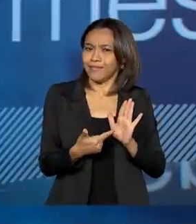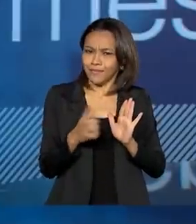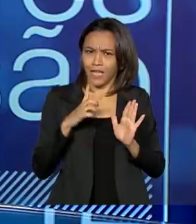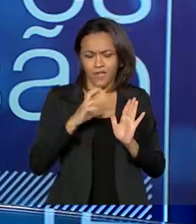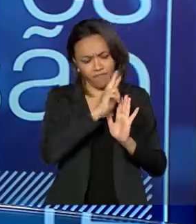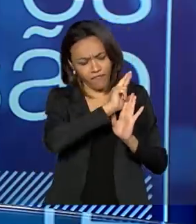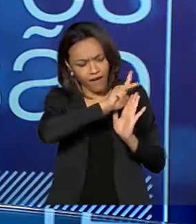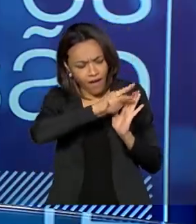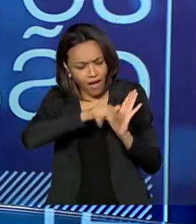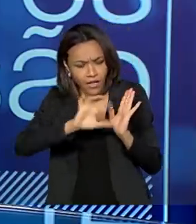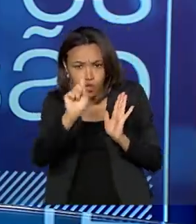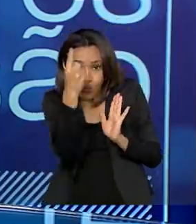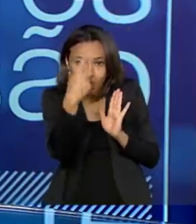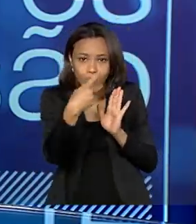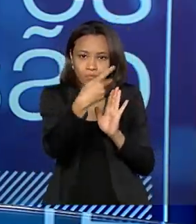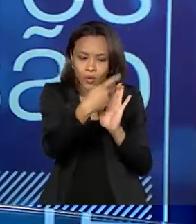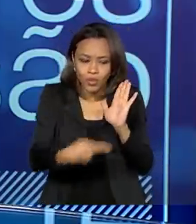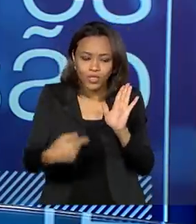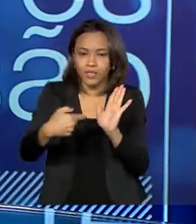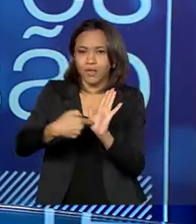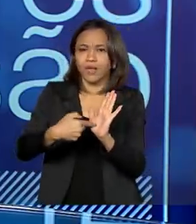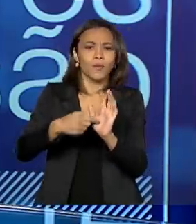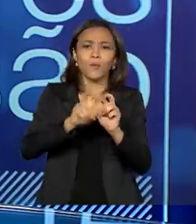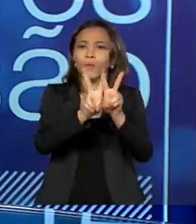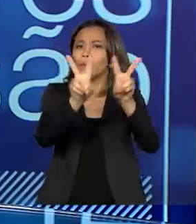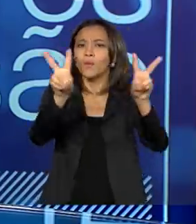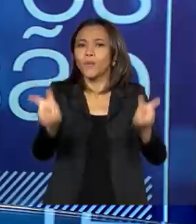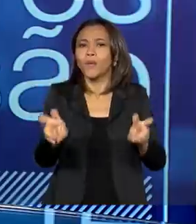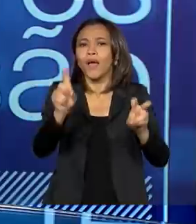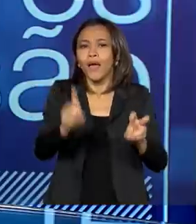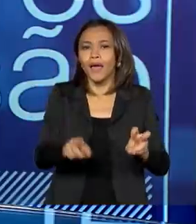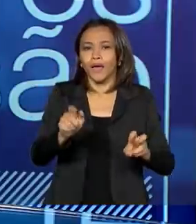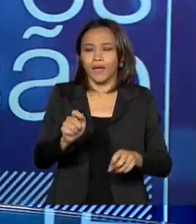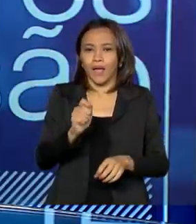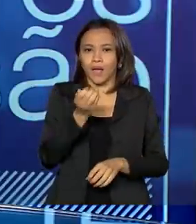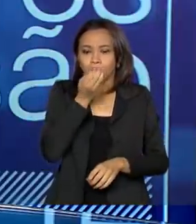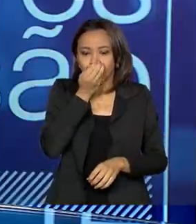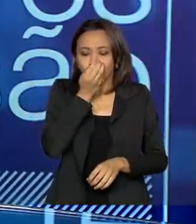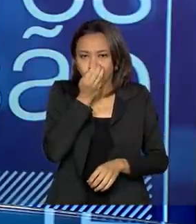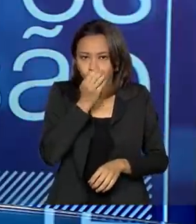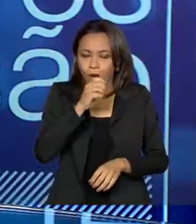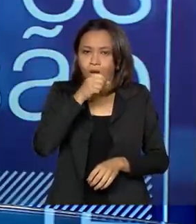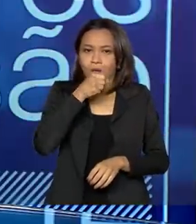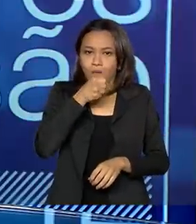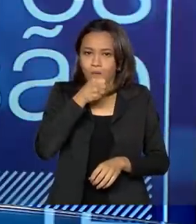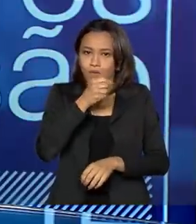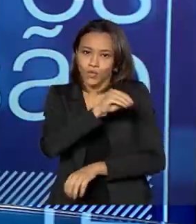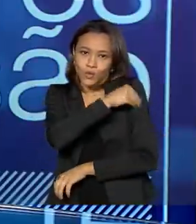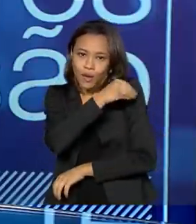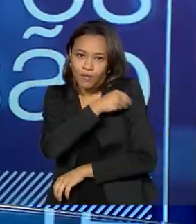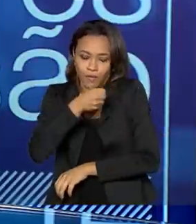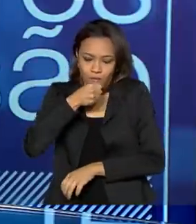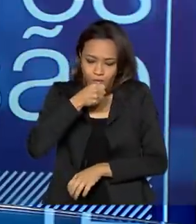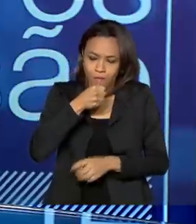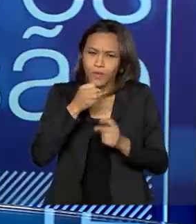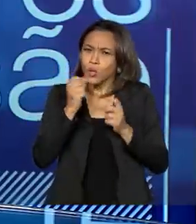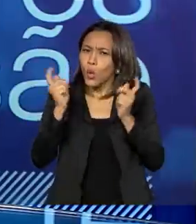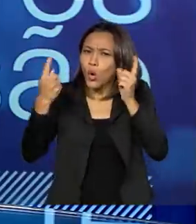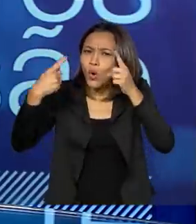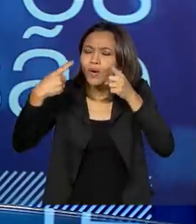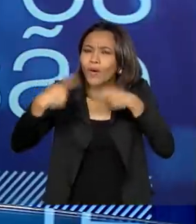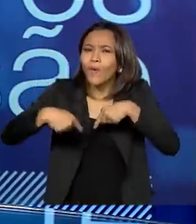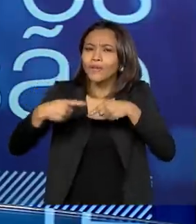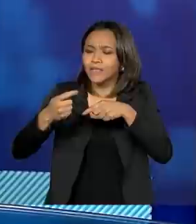dos projetos é o chamado drogômetro, que nada mais é do que o bafômetro para as drogas. Esse projeto já está em fase de